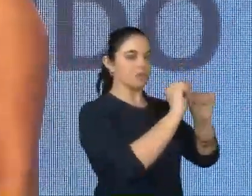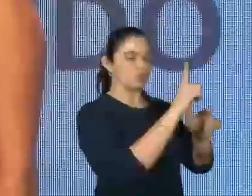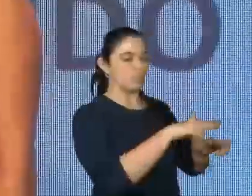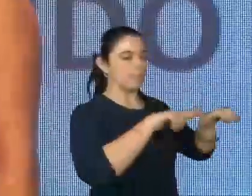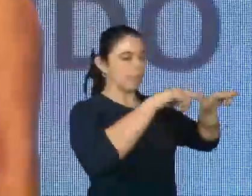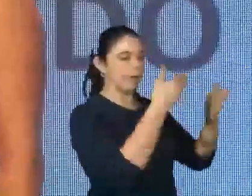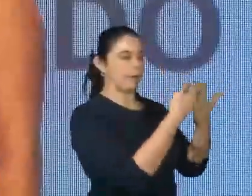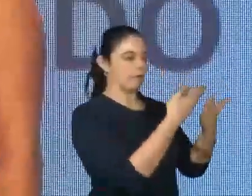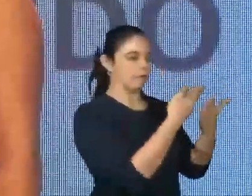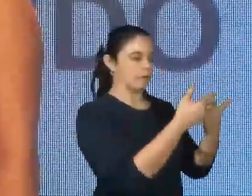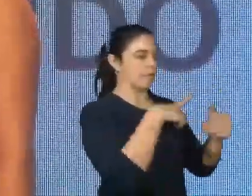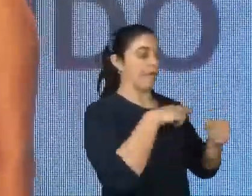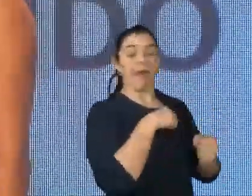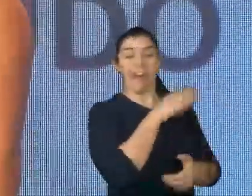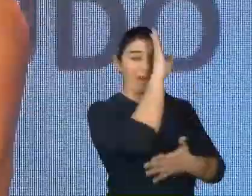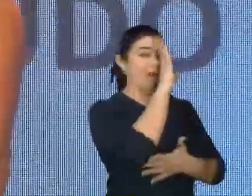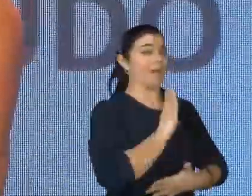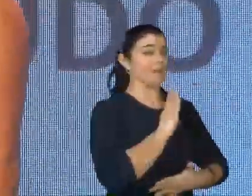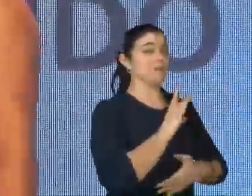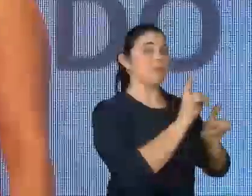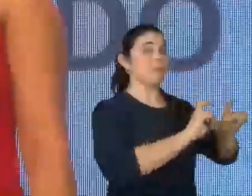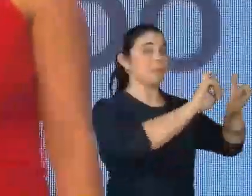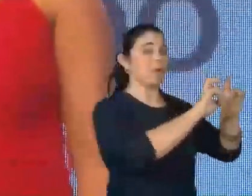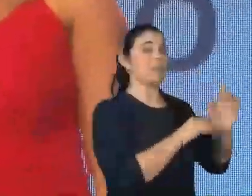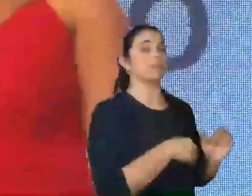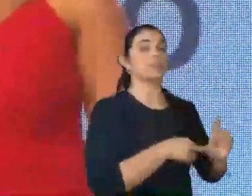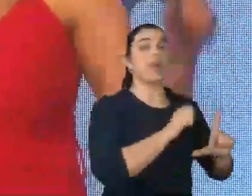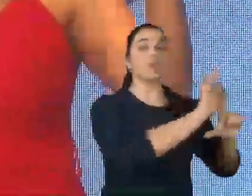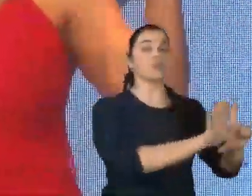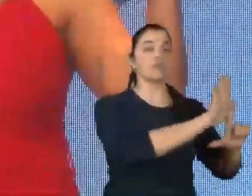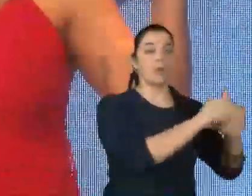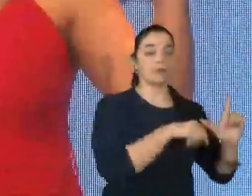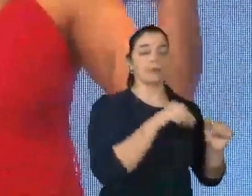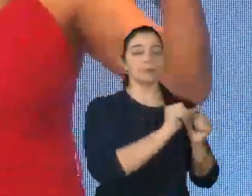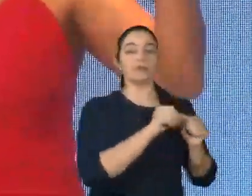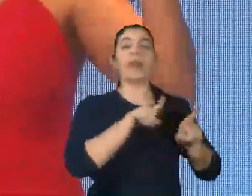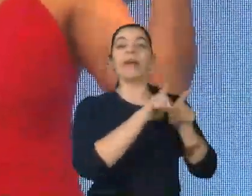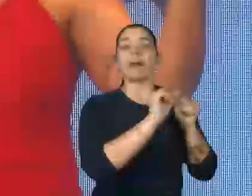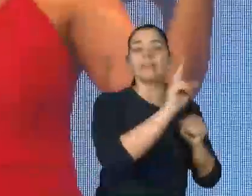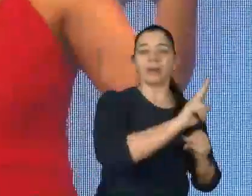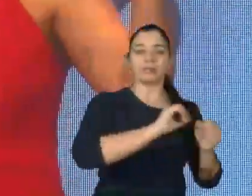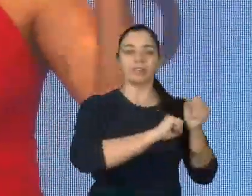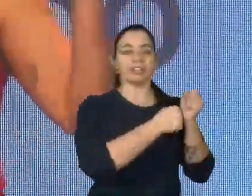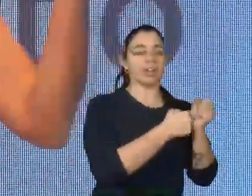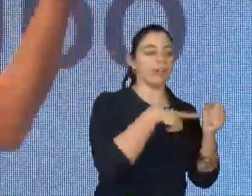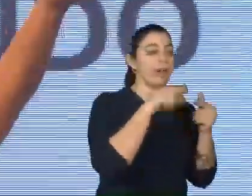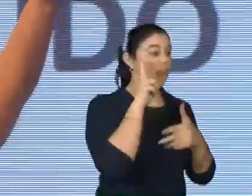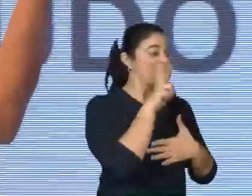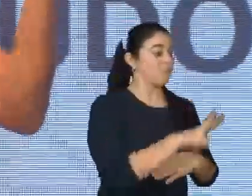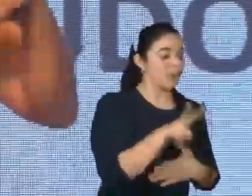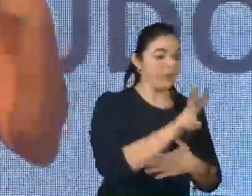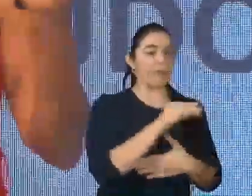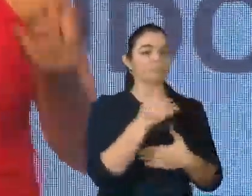chamado Airby. É gratuito. O professor, ele cria a sua sala, tem um cadeado, ele controla a entrada dos